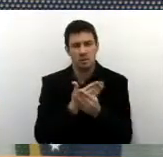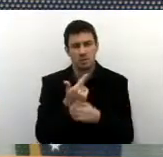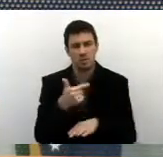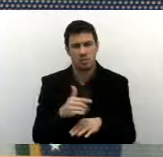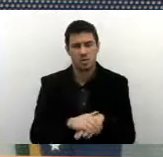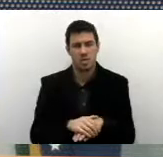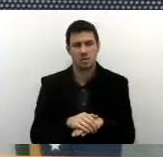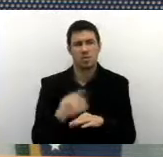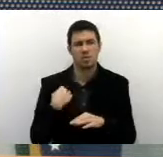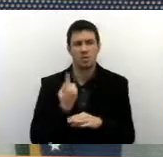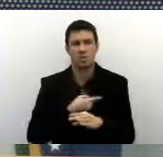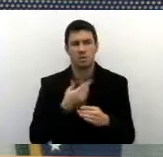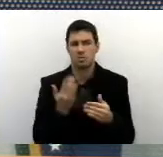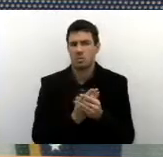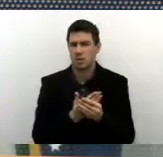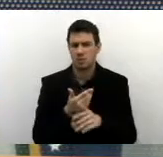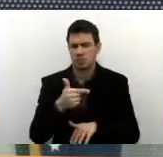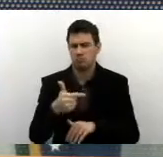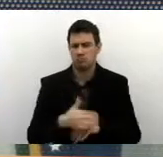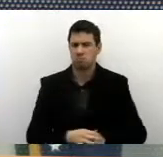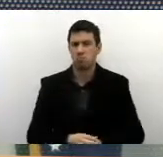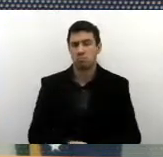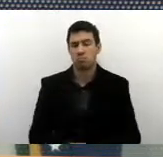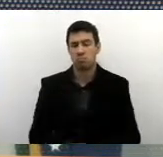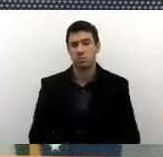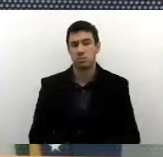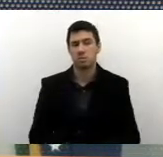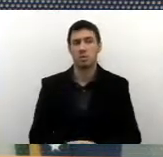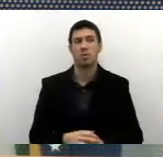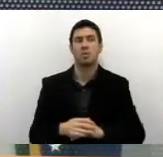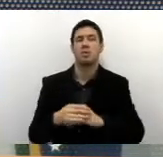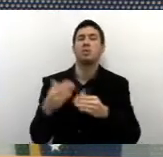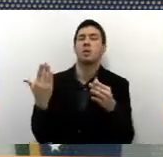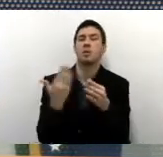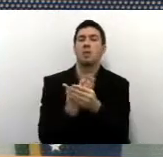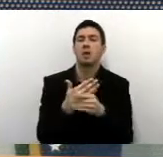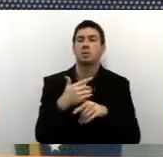Da nossa pasta, não. para a pasta de trabalho.